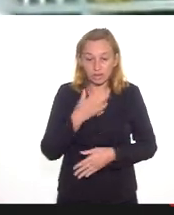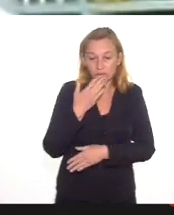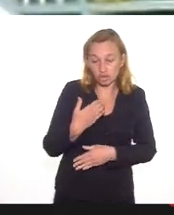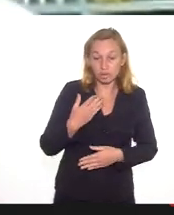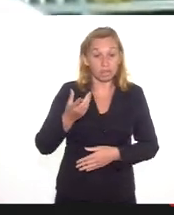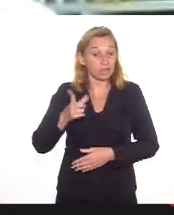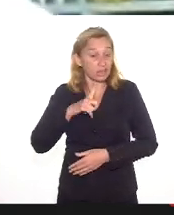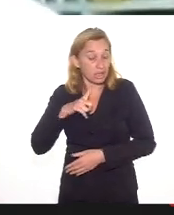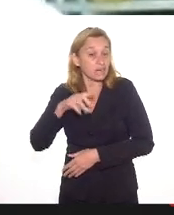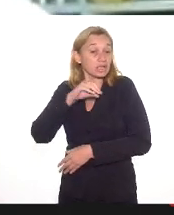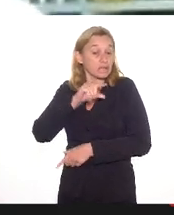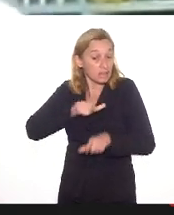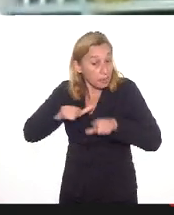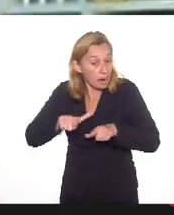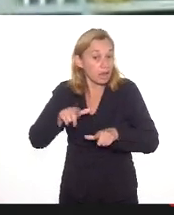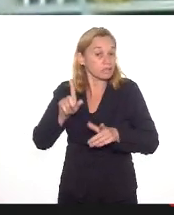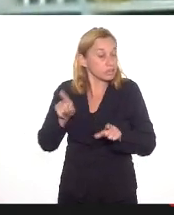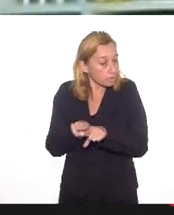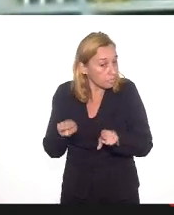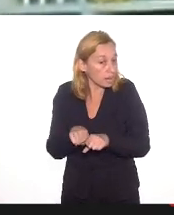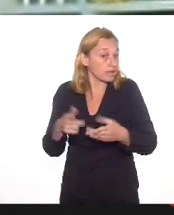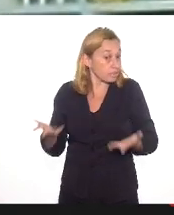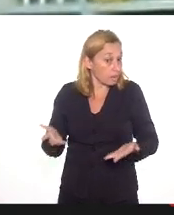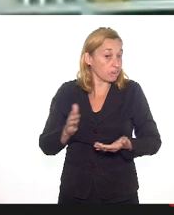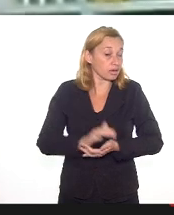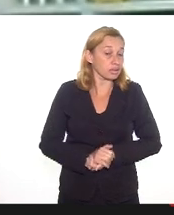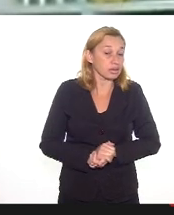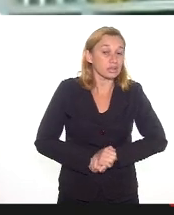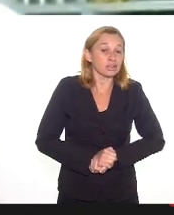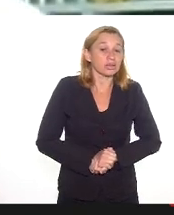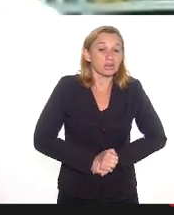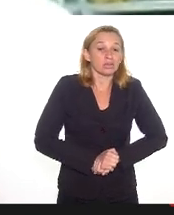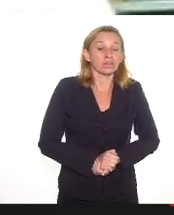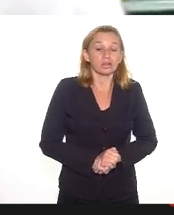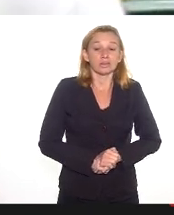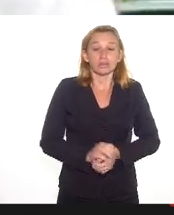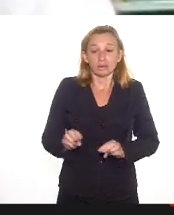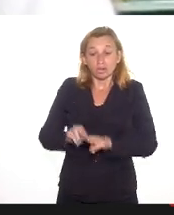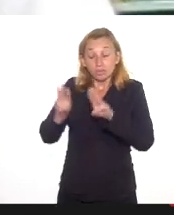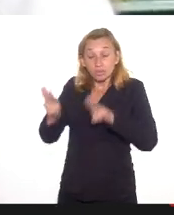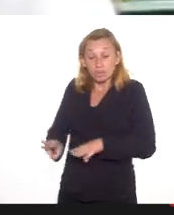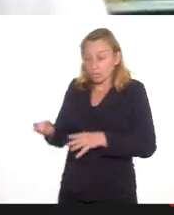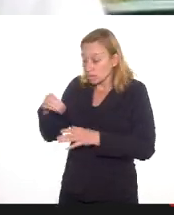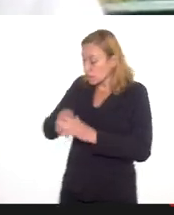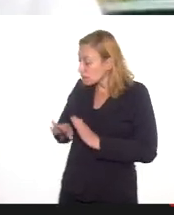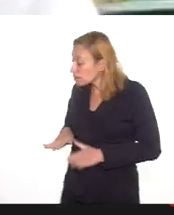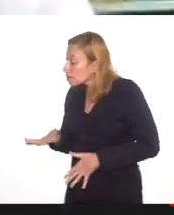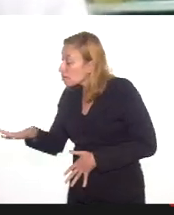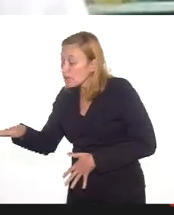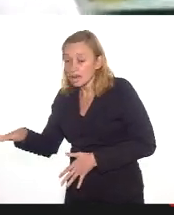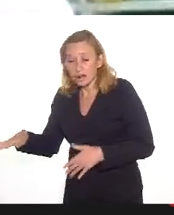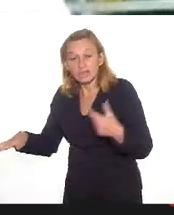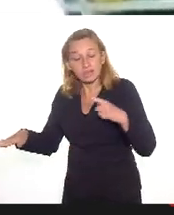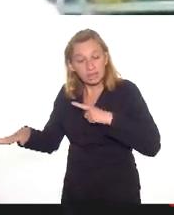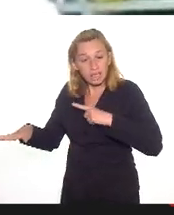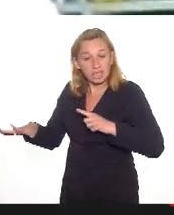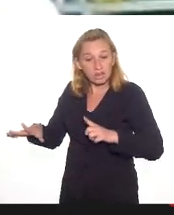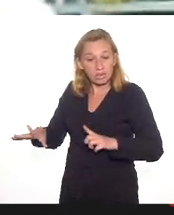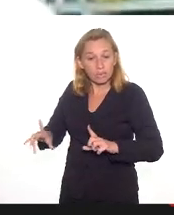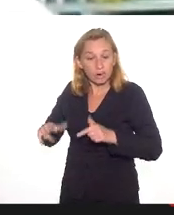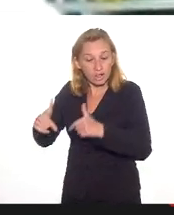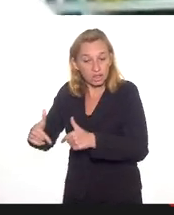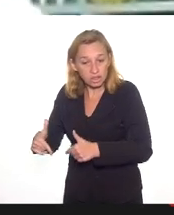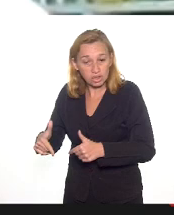também, que gere empregabilidade. Enfim, e os museus comunitários têm essa função que é de gerar